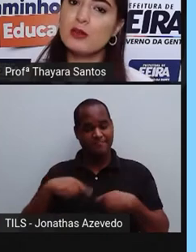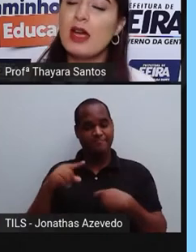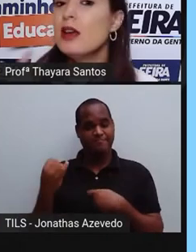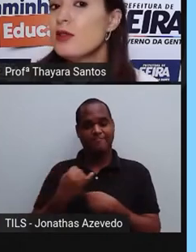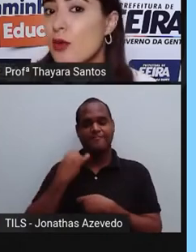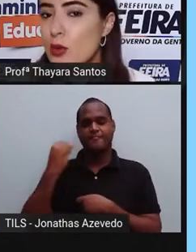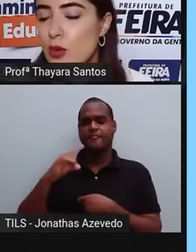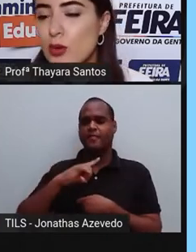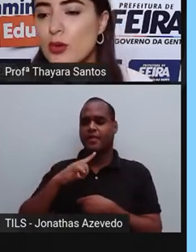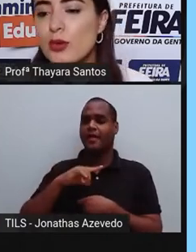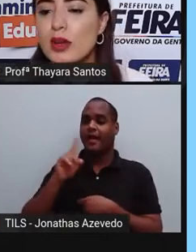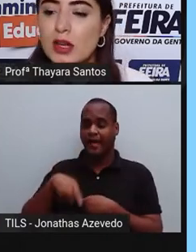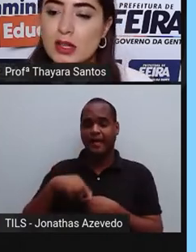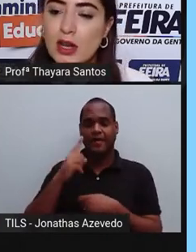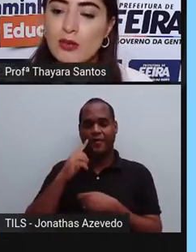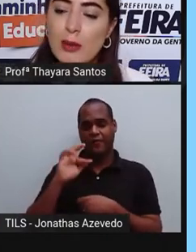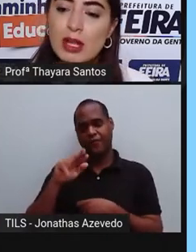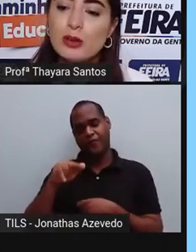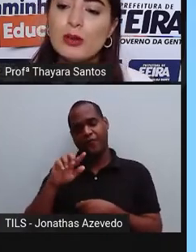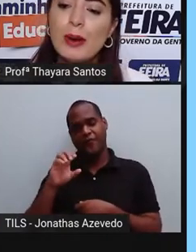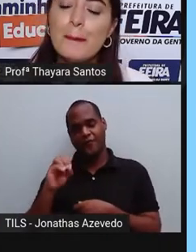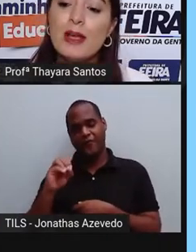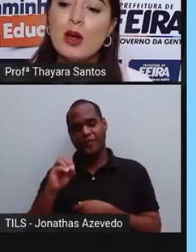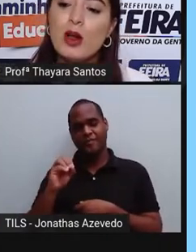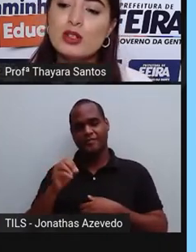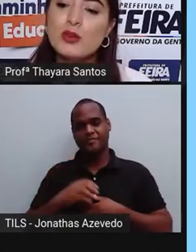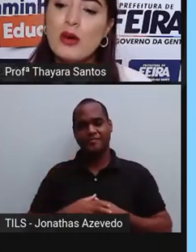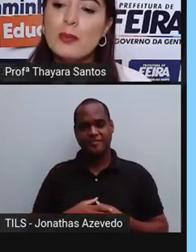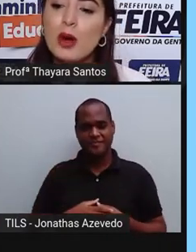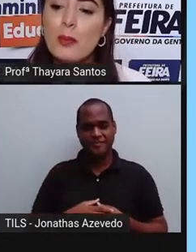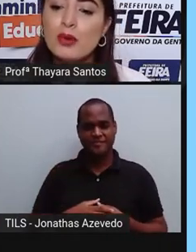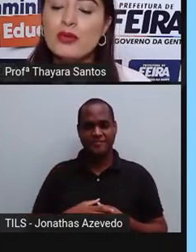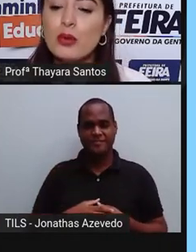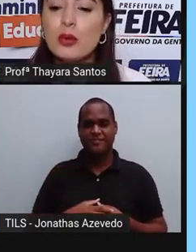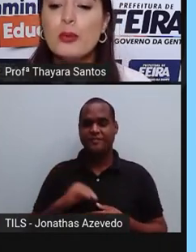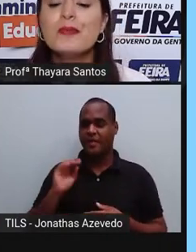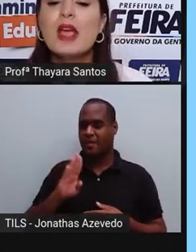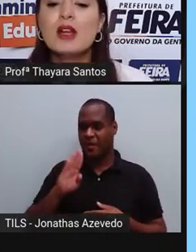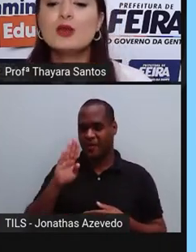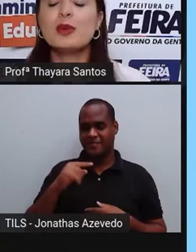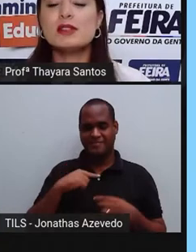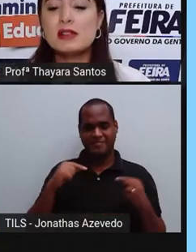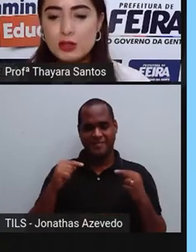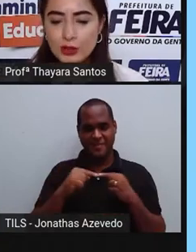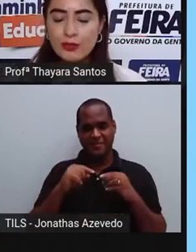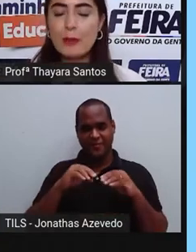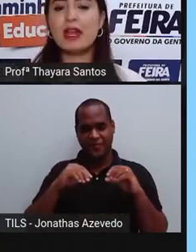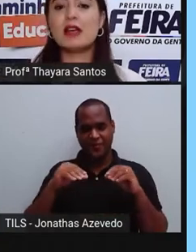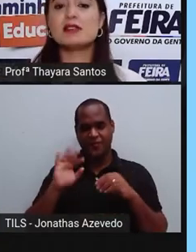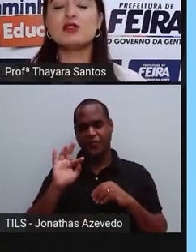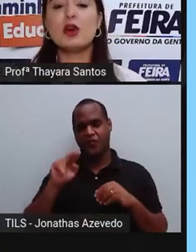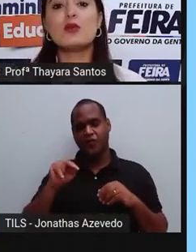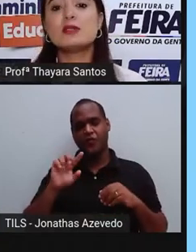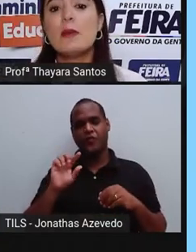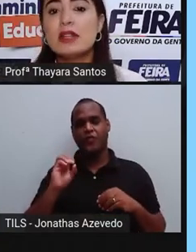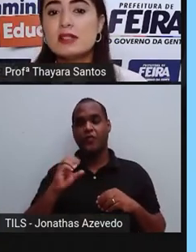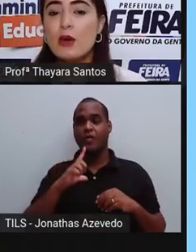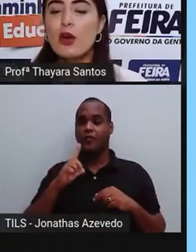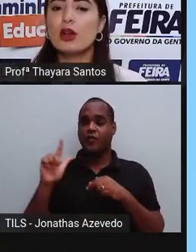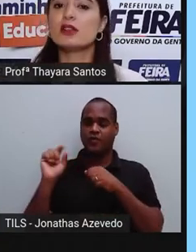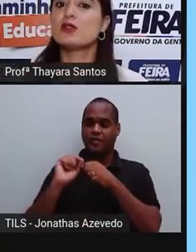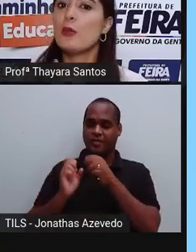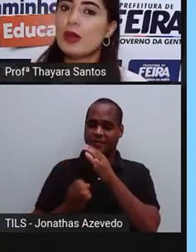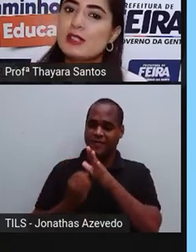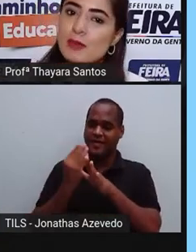fermento é fungo. O fermento biológico é o próprio fungo. No processo de fabricação de algumas bebidas